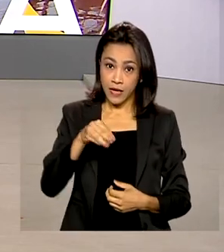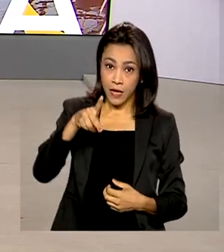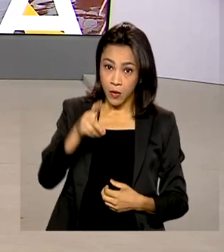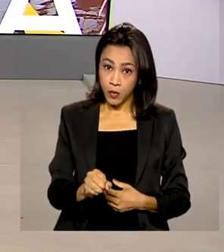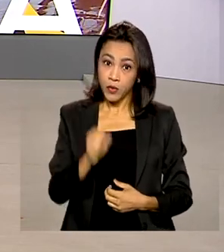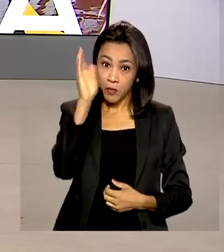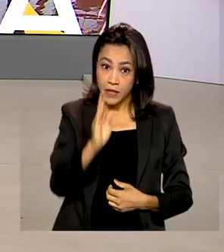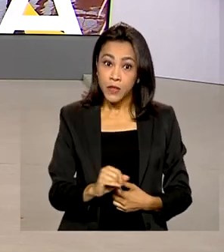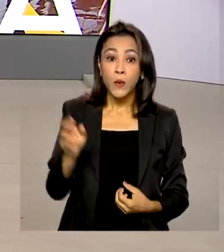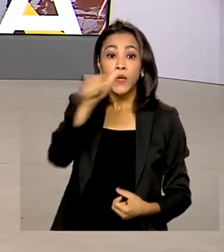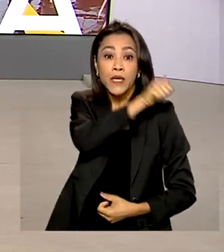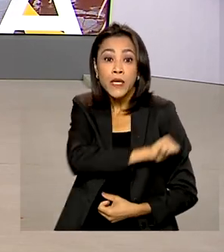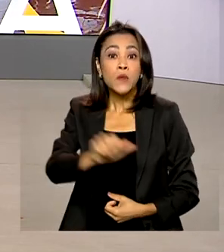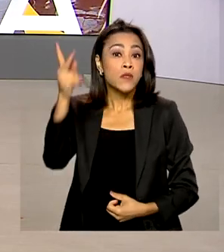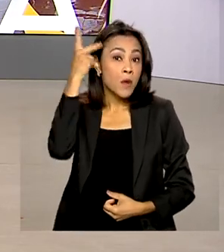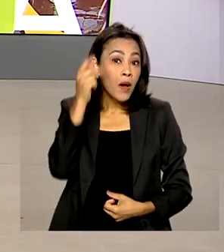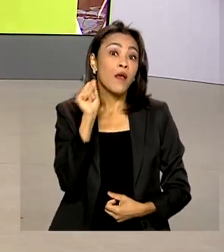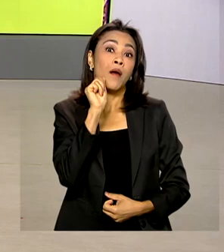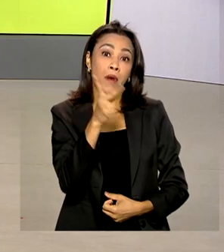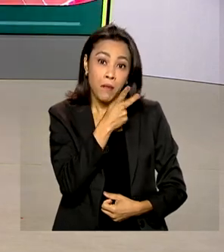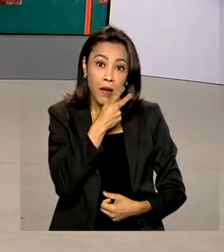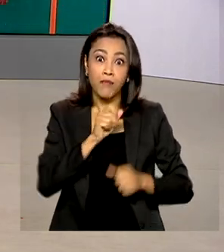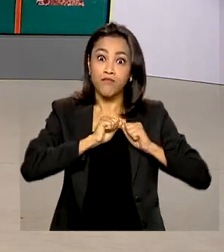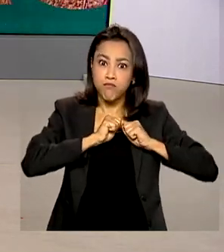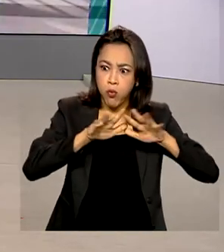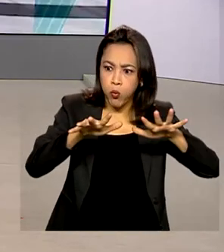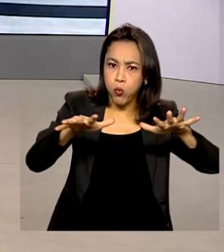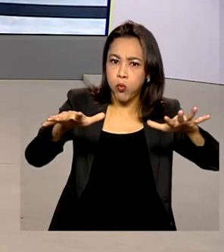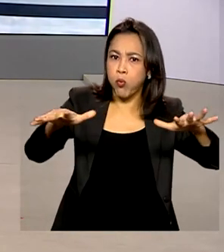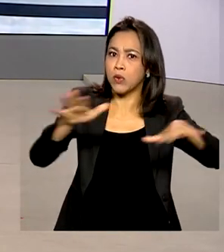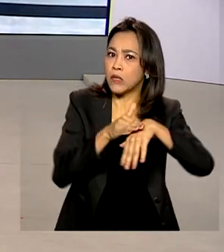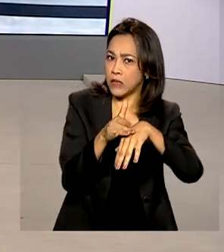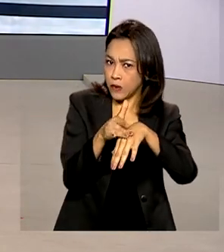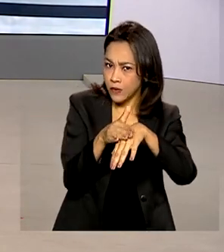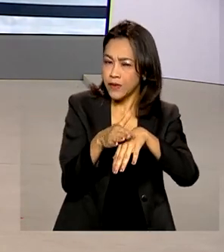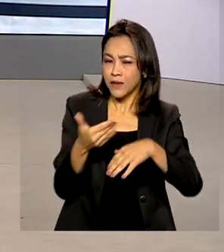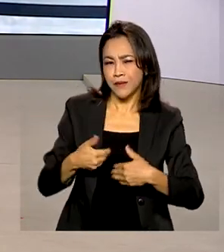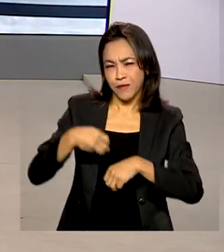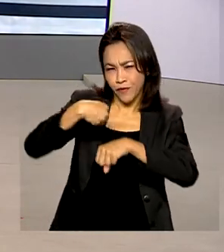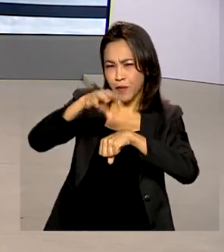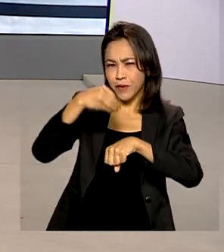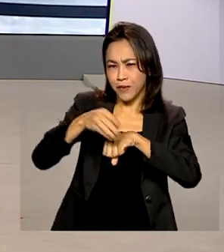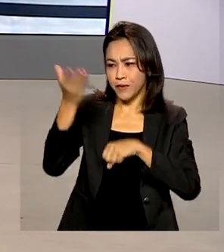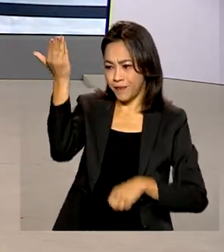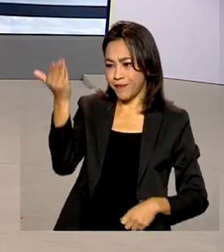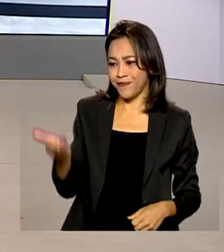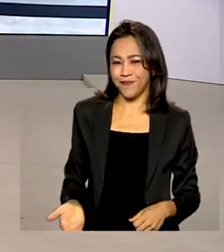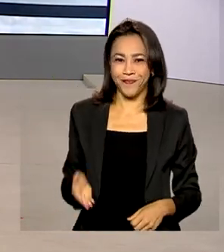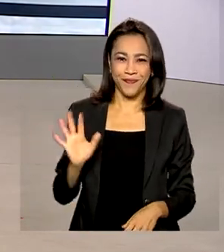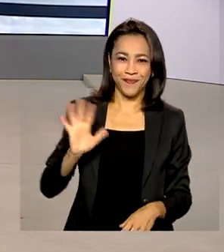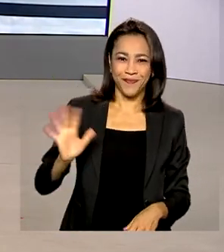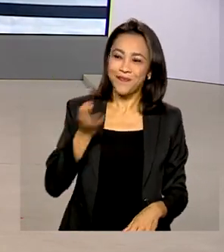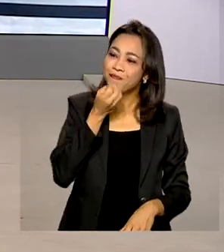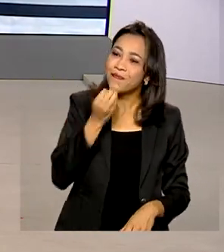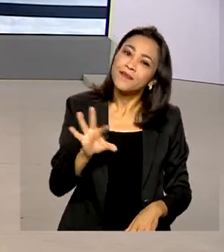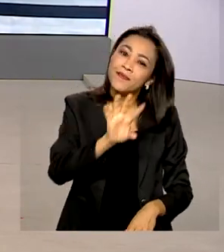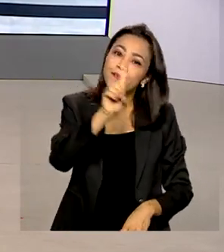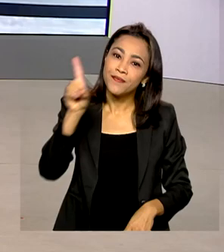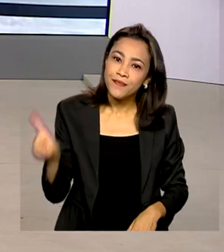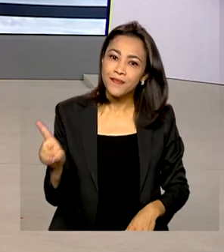Amapá registram surto da doença. O repórter Glauco de Queiroz tem mais informações ao vivo pra gente. Oi, Glauco, bom dia.